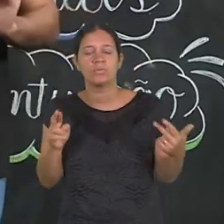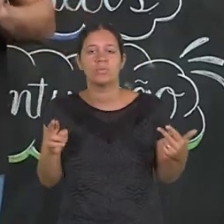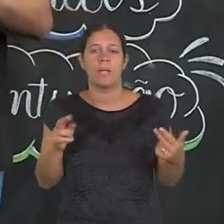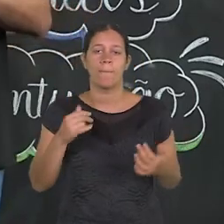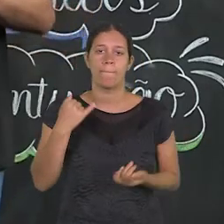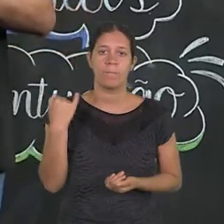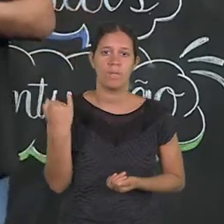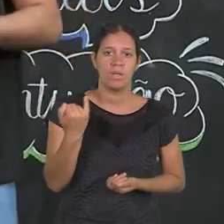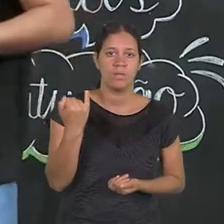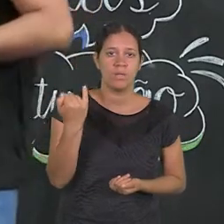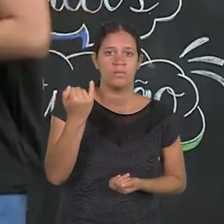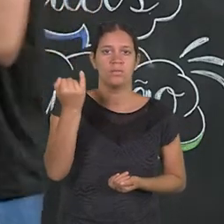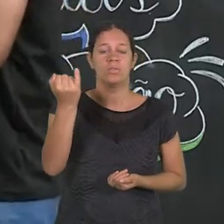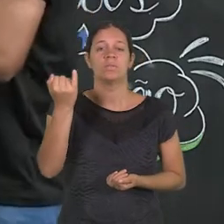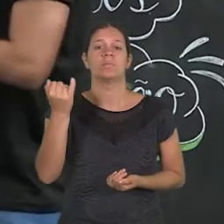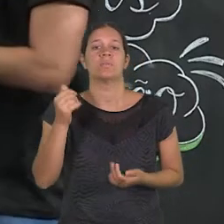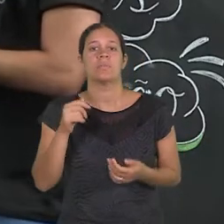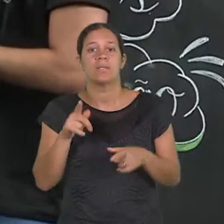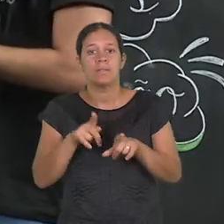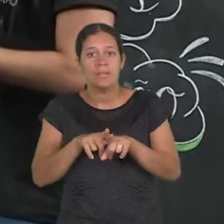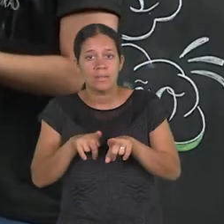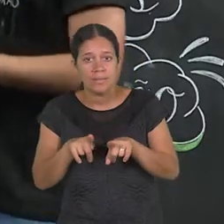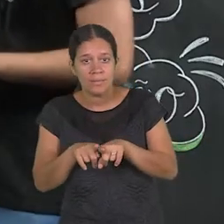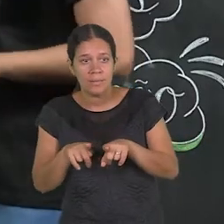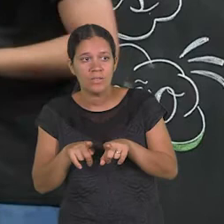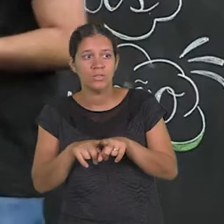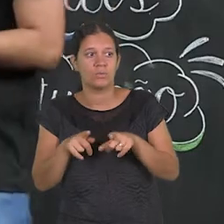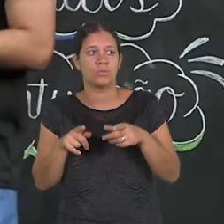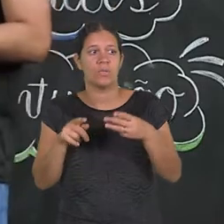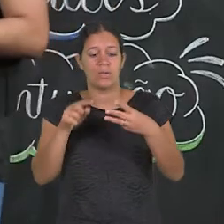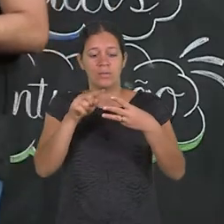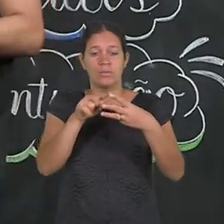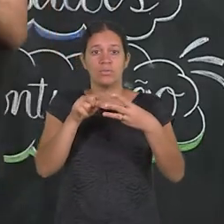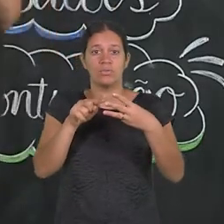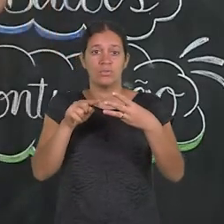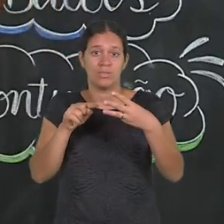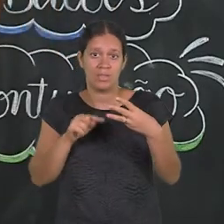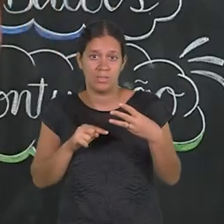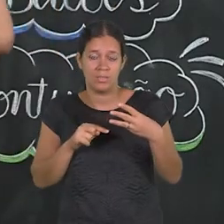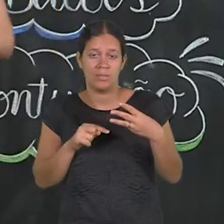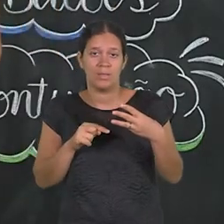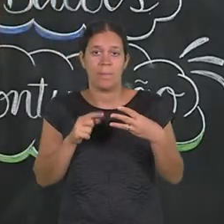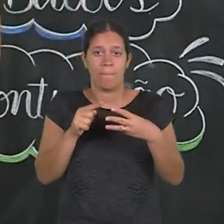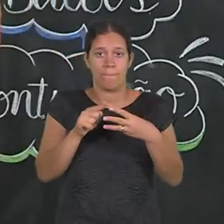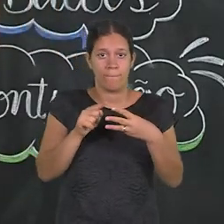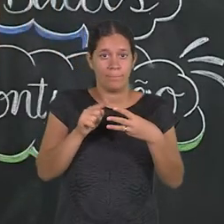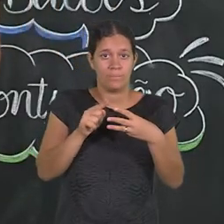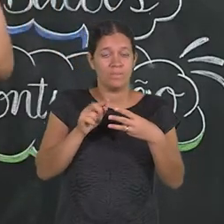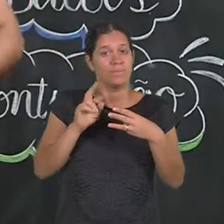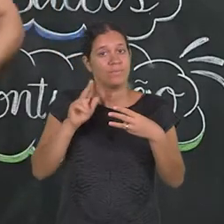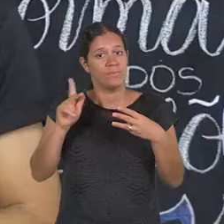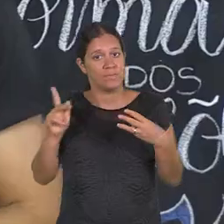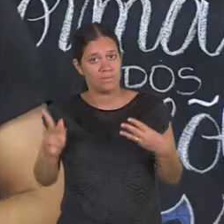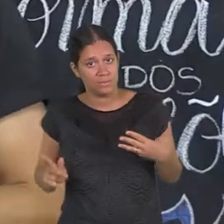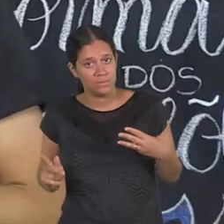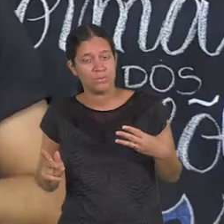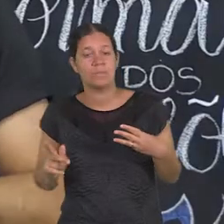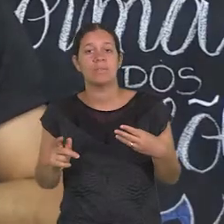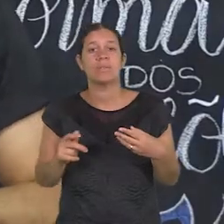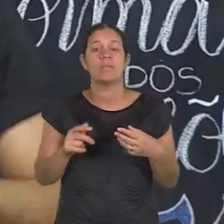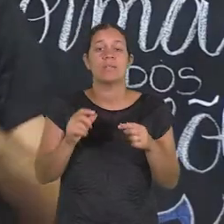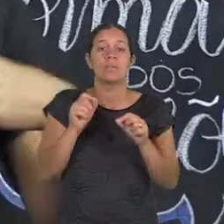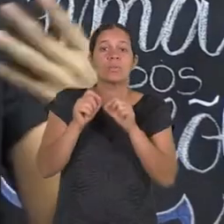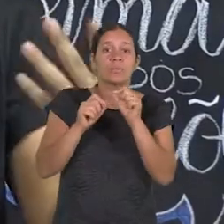fundamentais em qualquer história em quadrinhos são as onomatopeias e as interjeições. Tem gente que acha que é a mesma coisa, não é bem assim, não. As